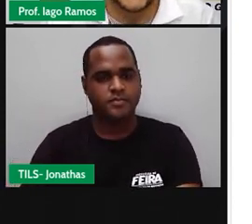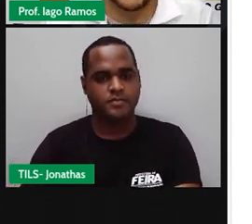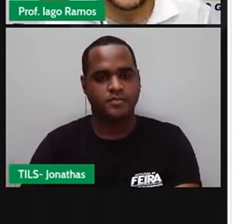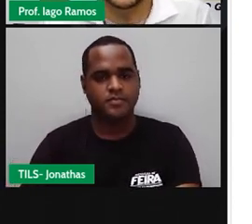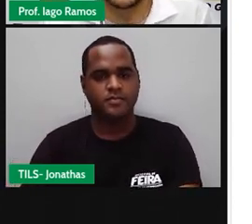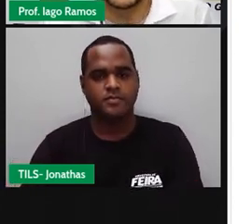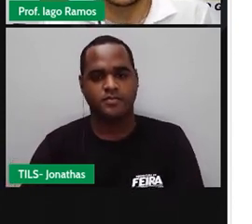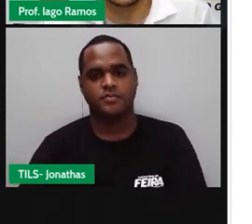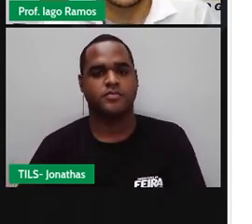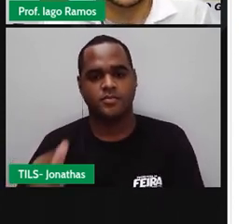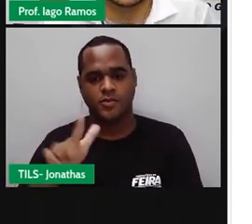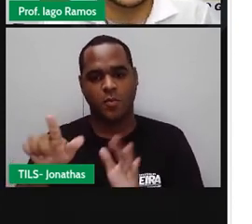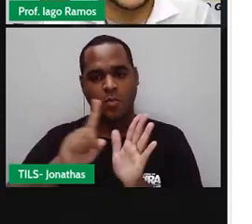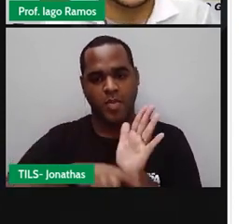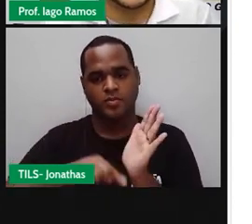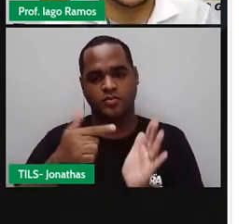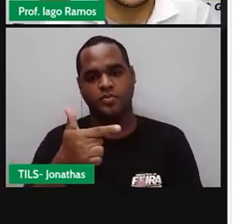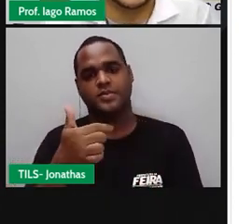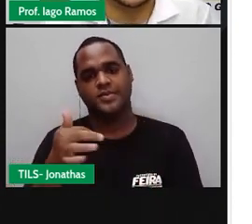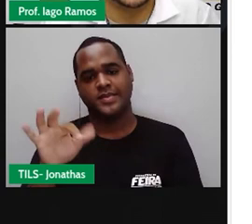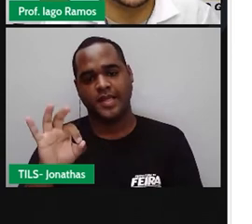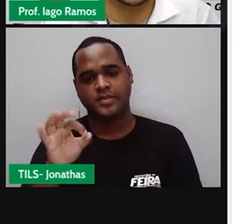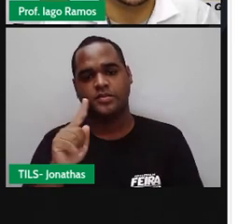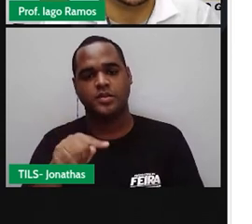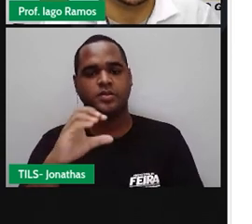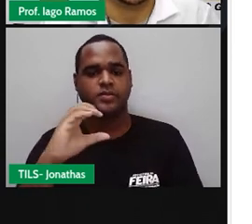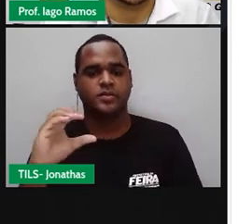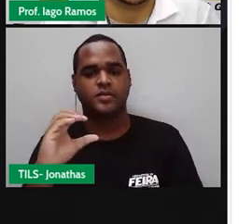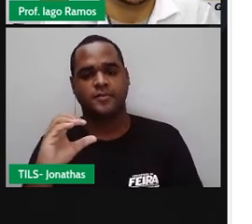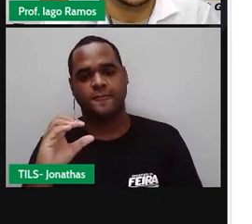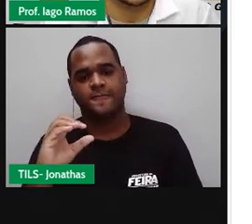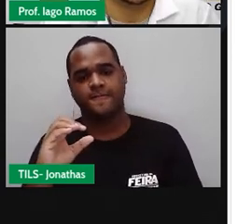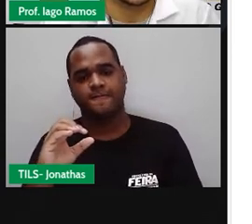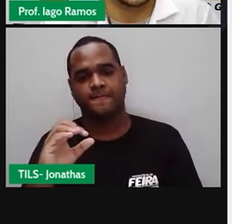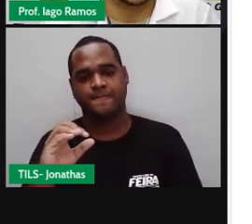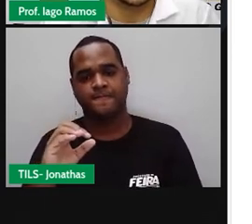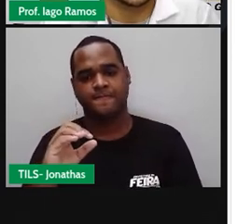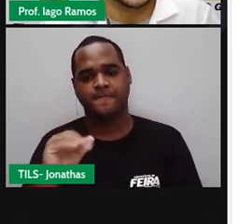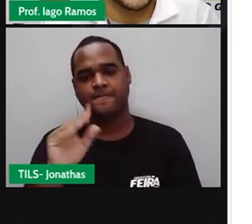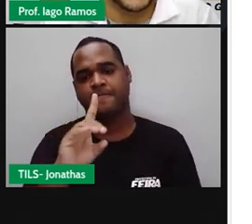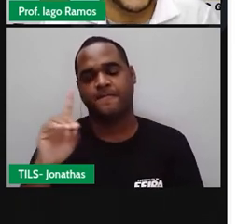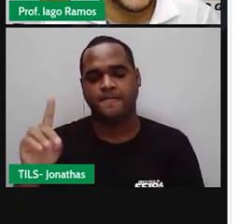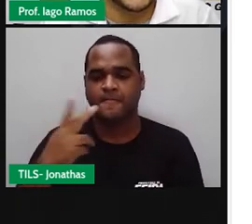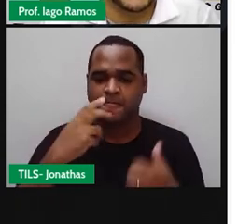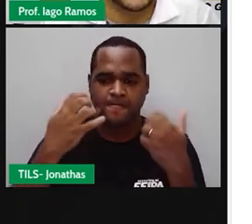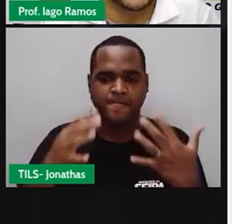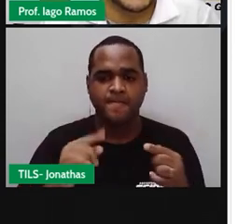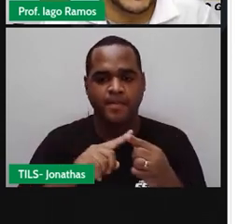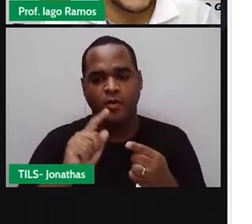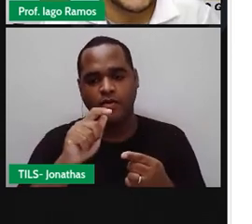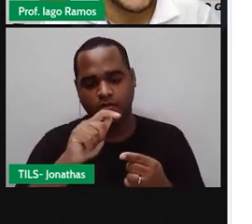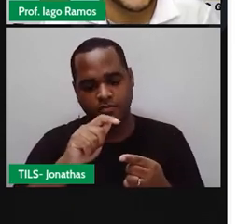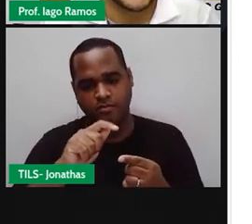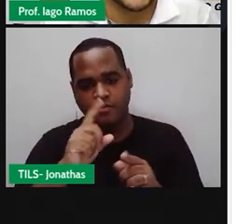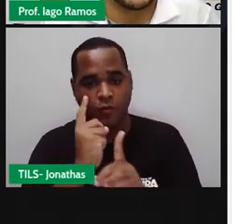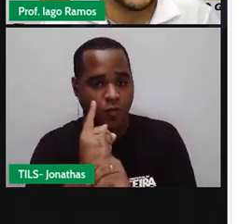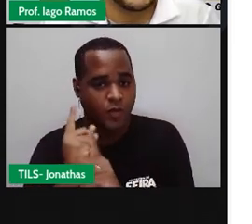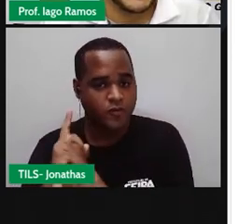depois do menos 210 graus Celsius, à direita, quem é que a gente vai encontrar?